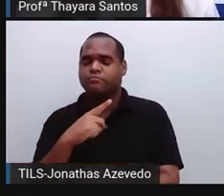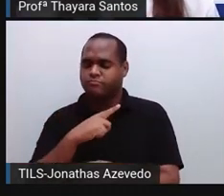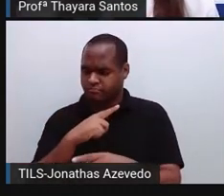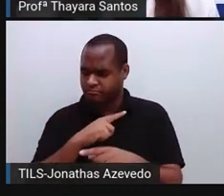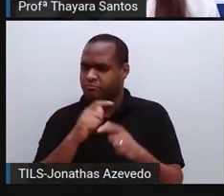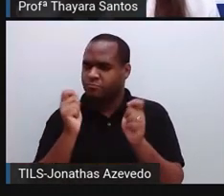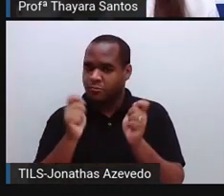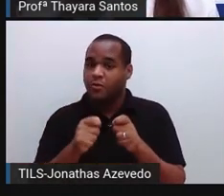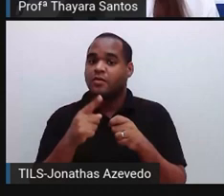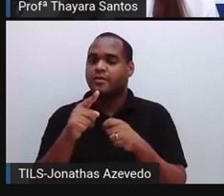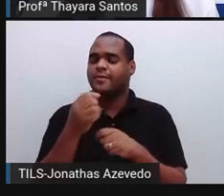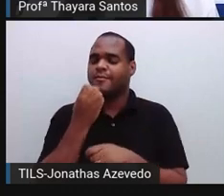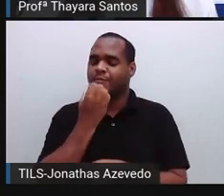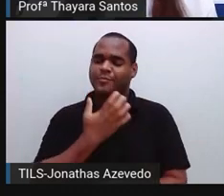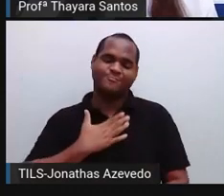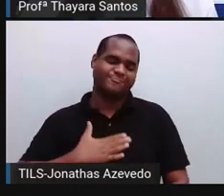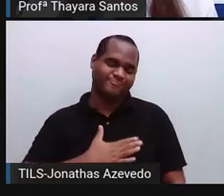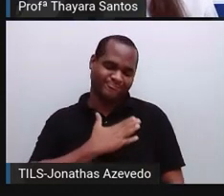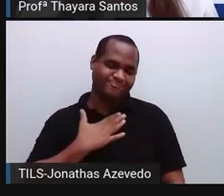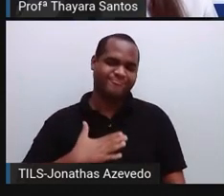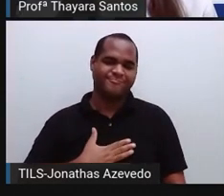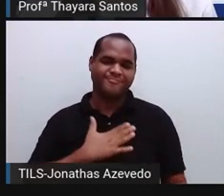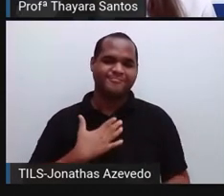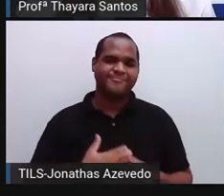escola, para a gente é muito gratificante.